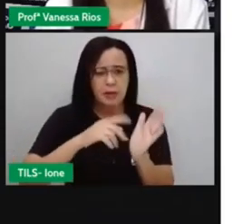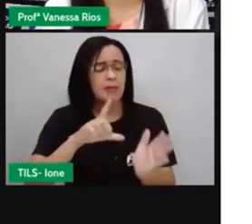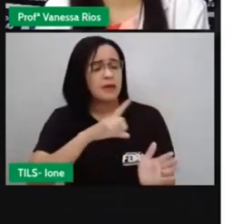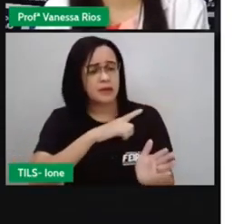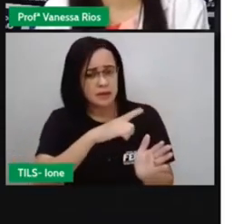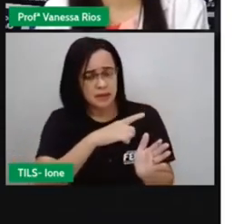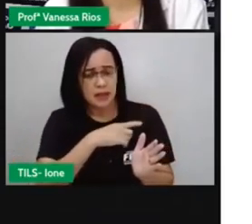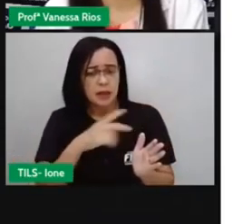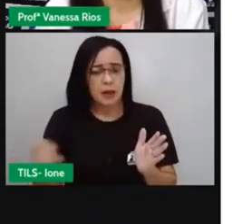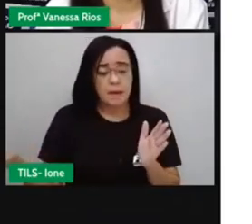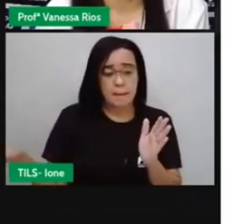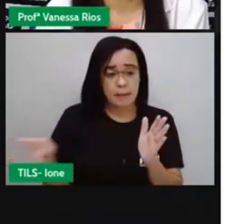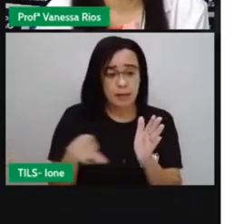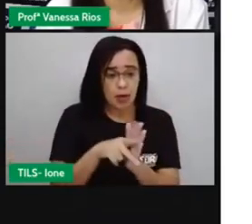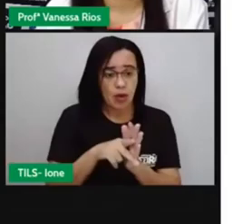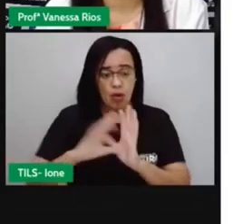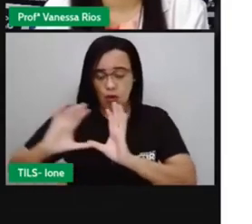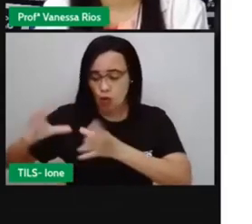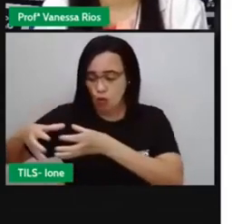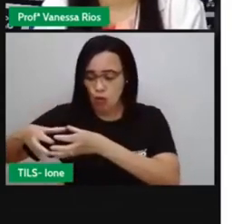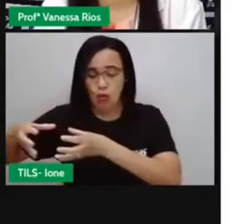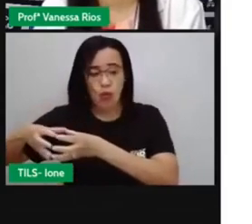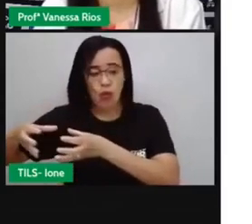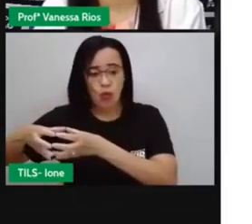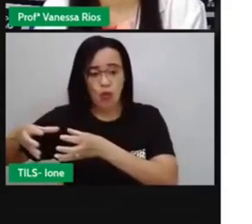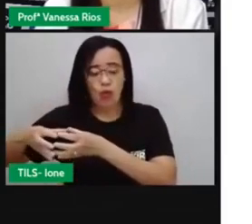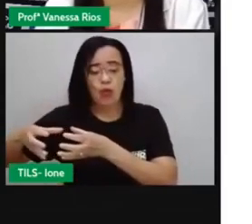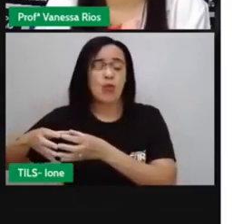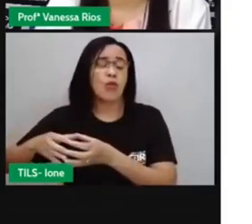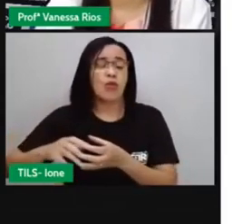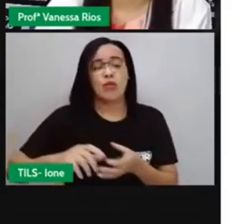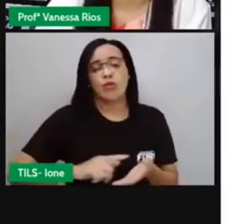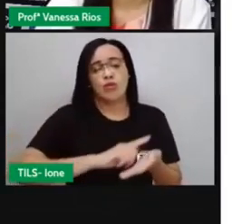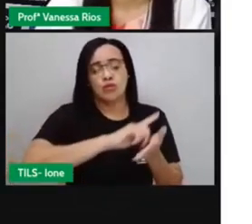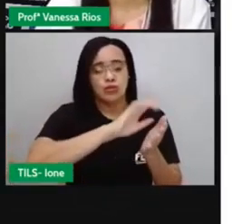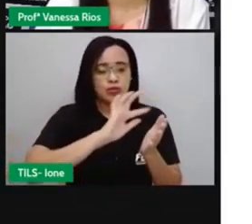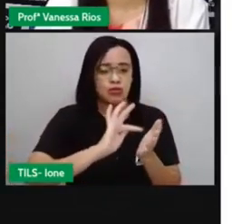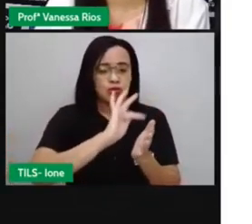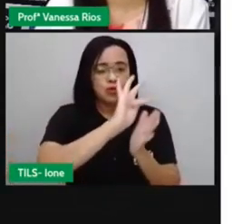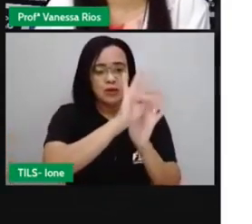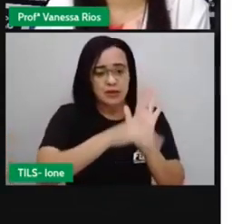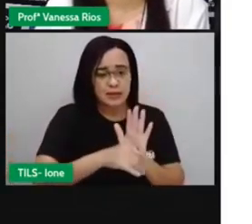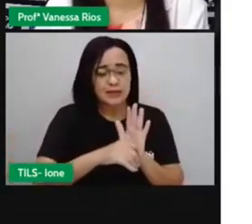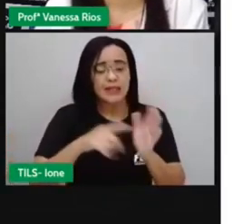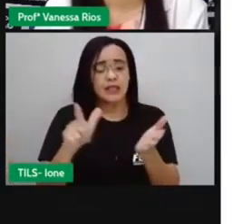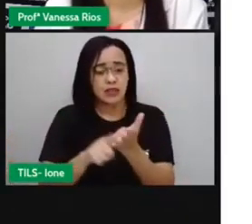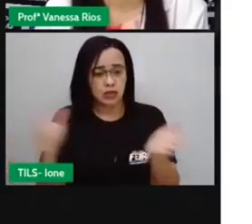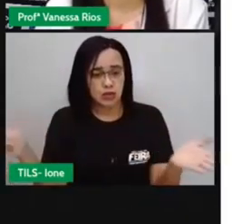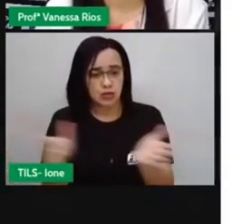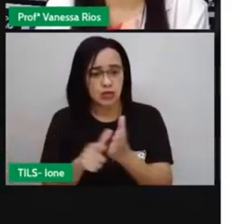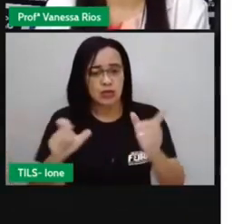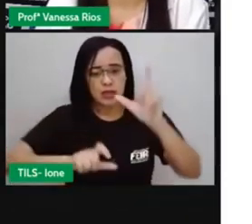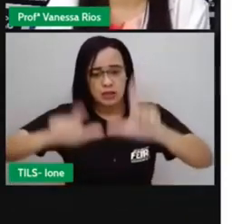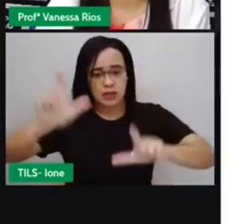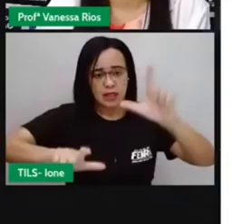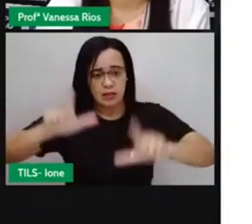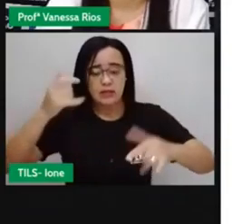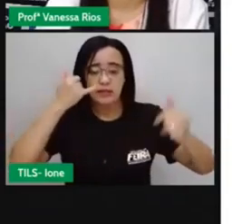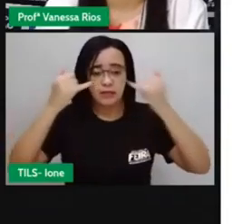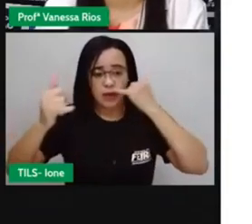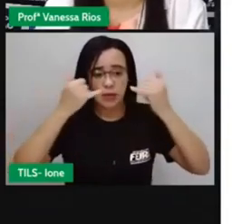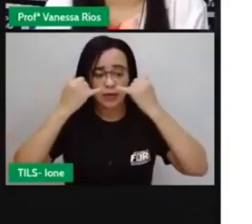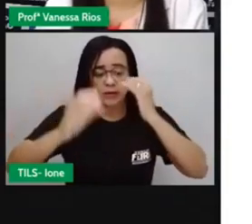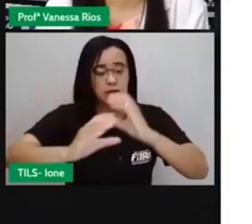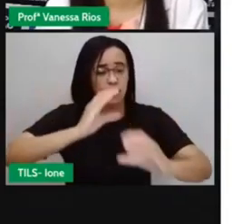pertencentes aí ao grupo dos textos jornalísticos, sejam também aos outros gêneros textuais que a gente já vem